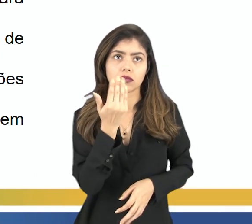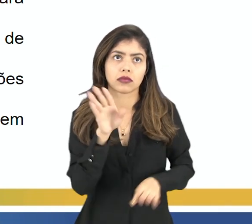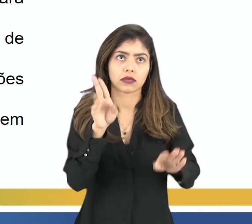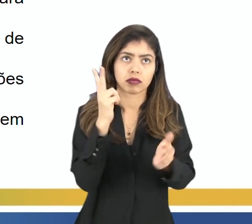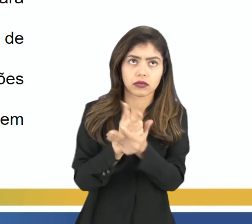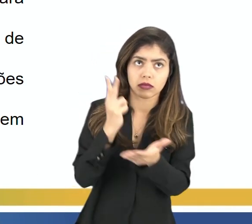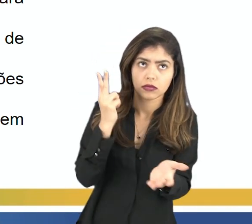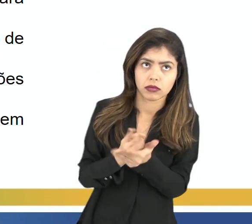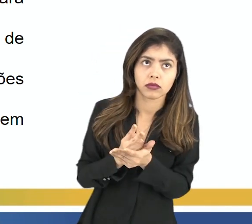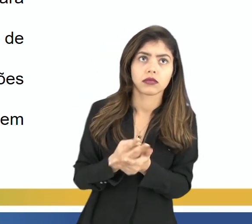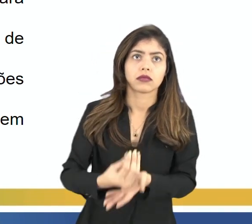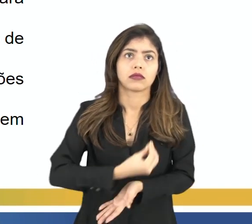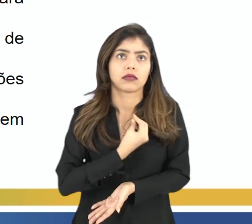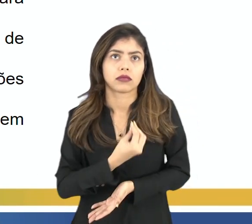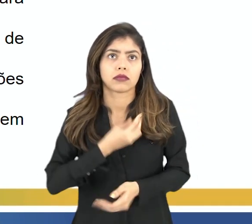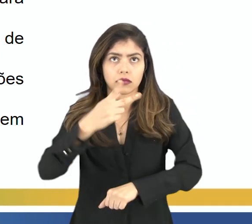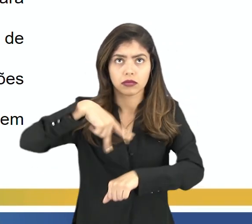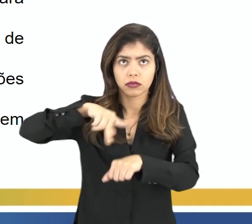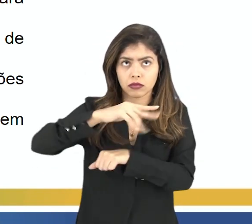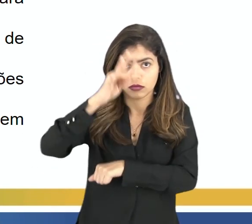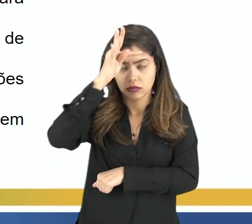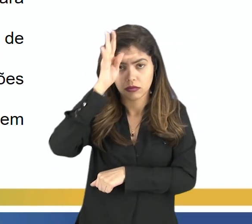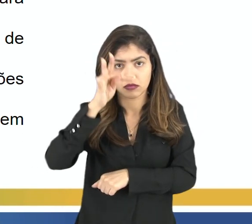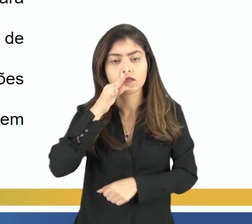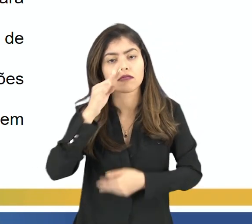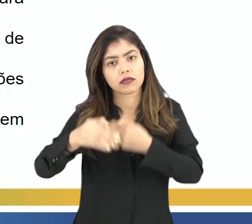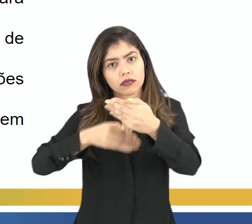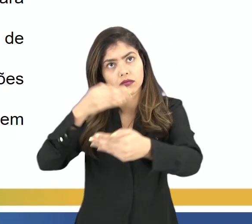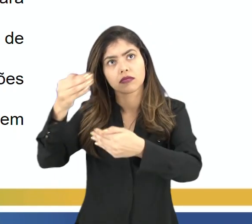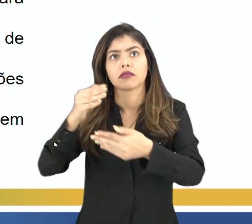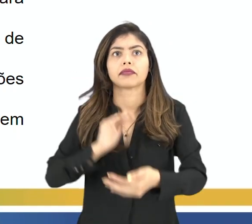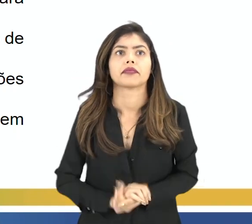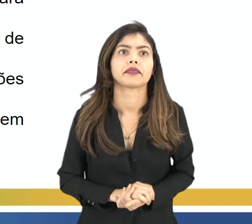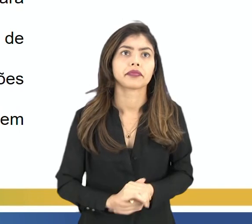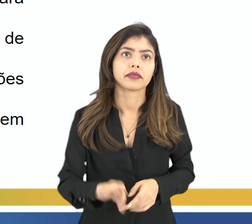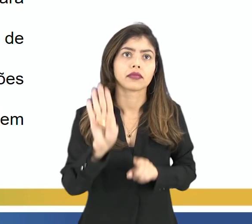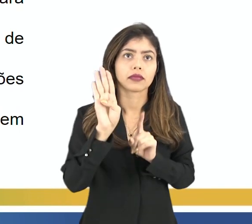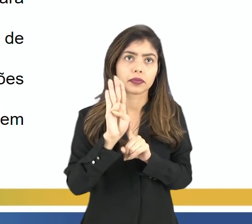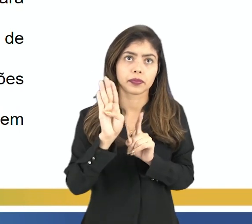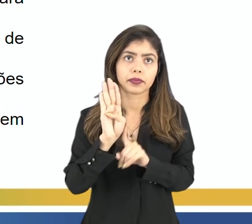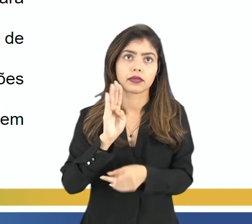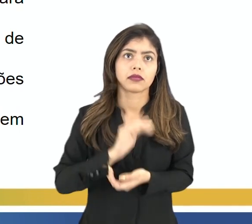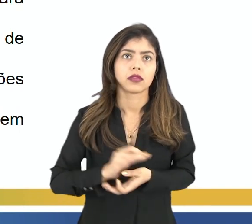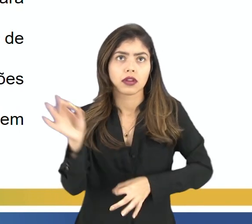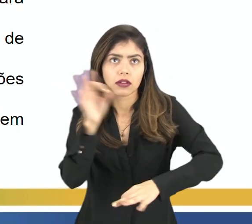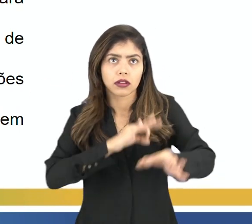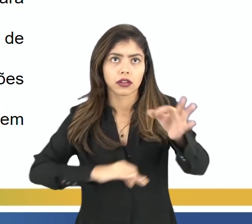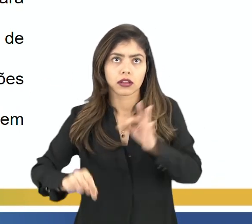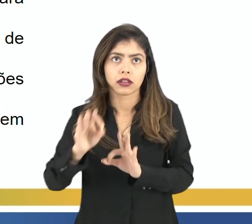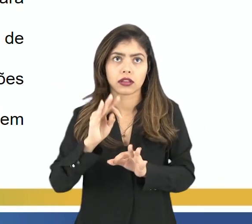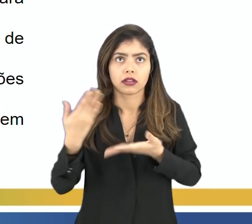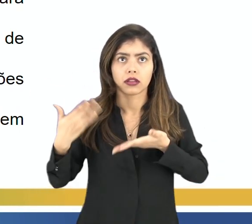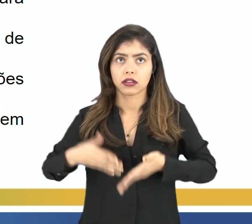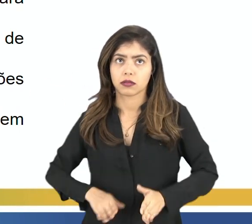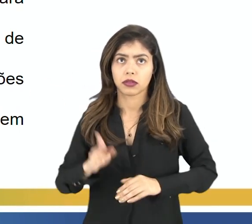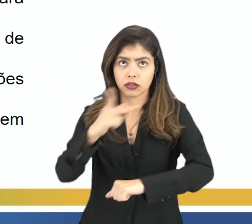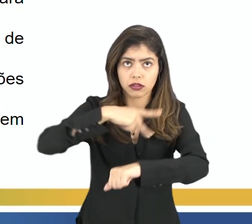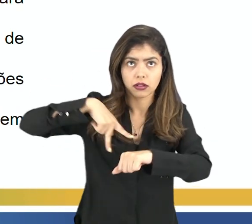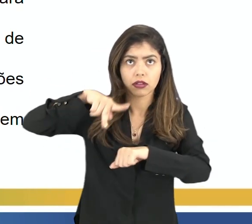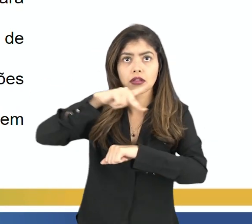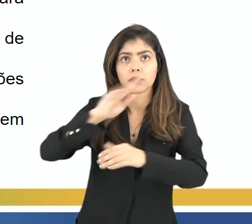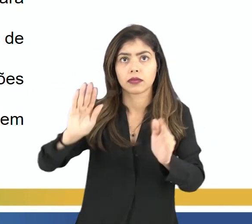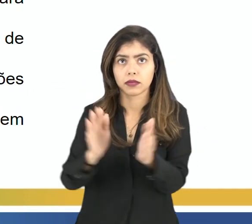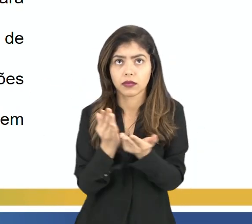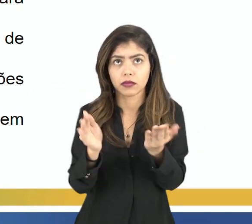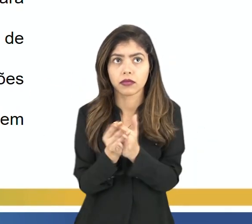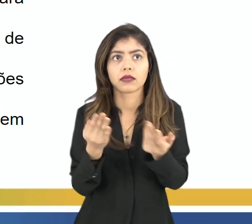presentes nos países tradicionalmente desenvolvidos. Alternativa B, controlar a natalidade nos